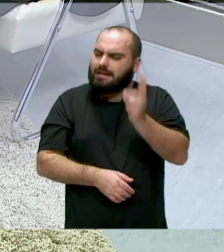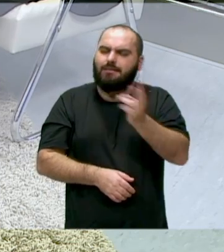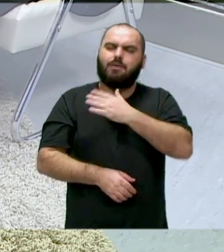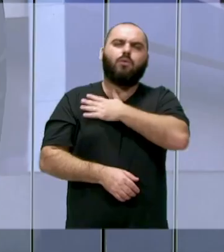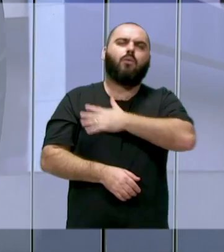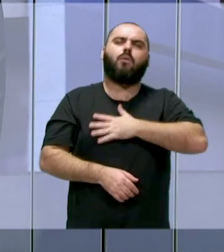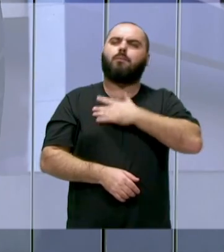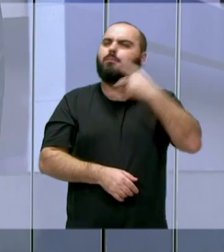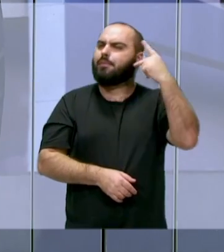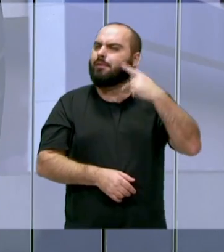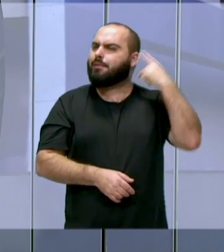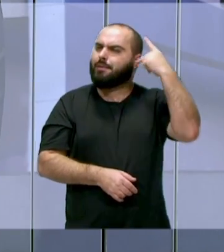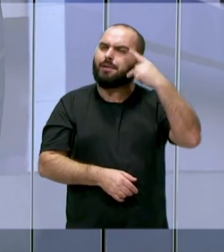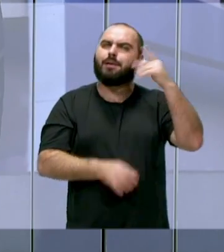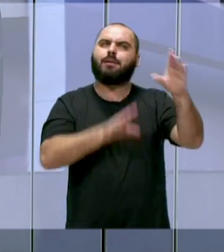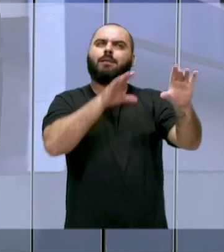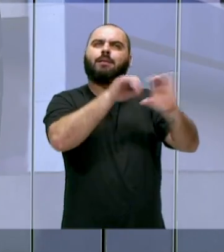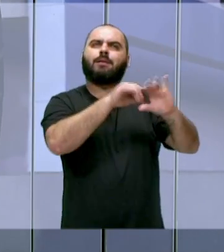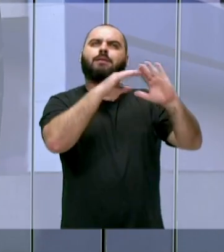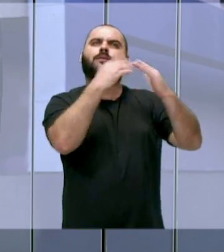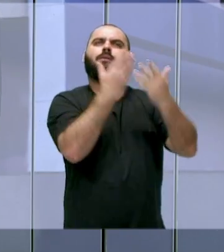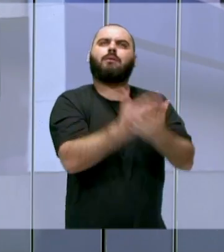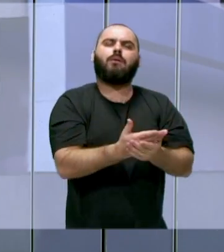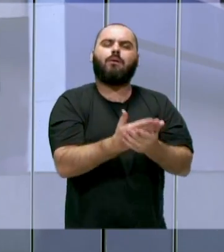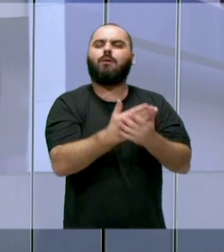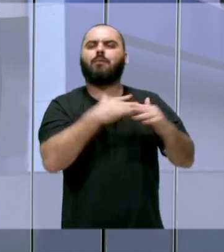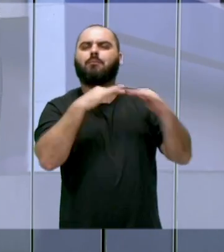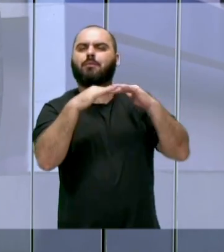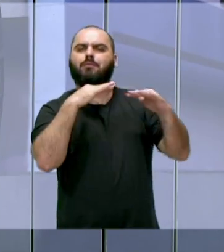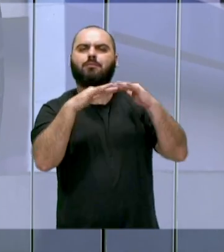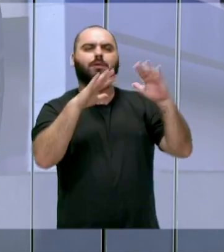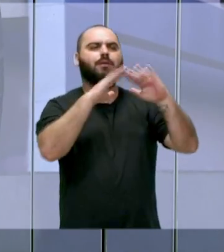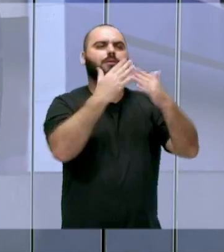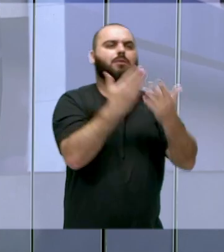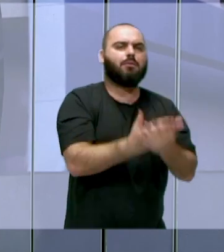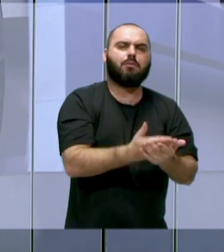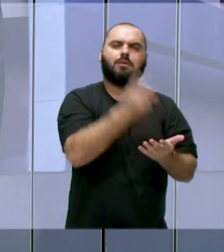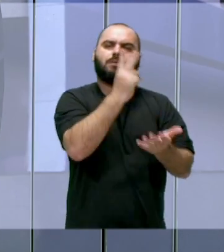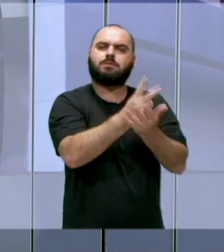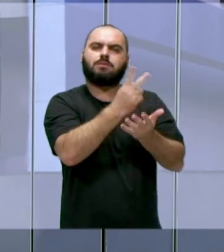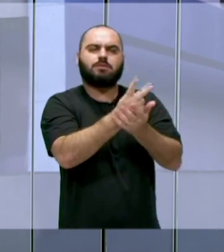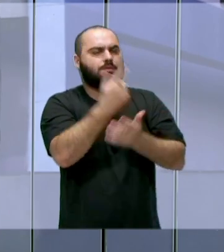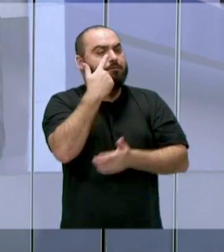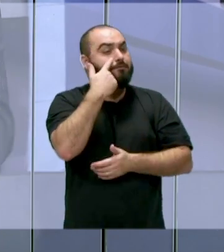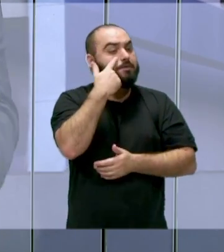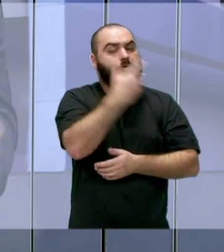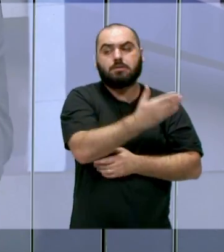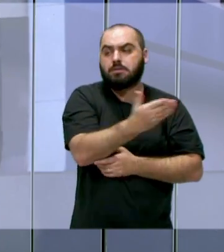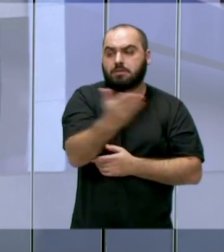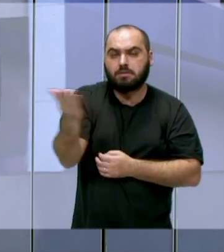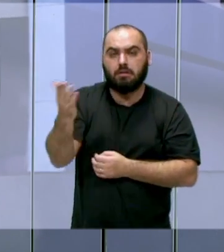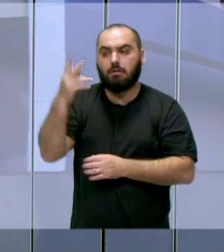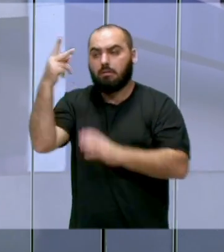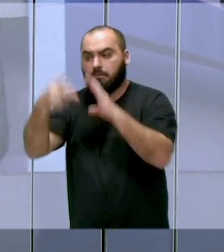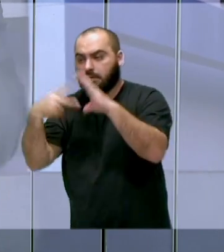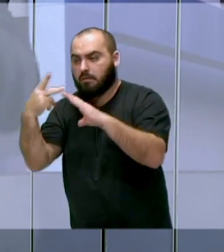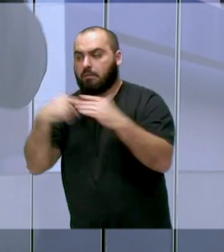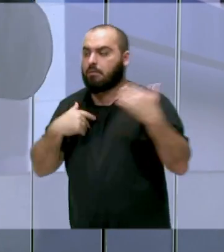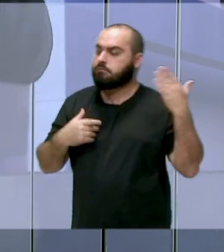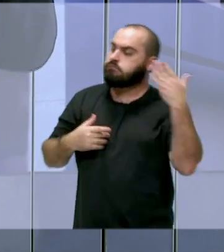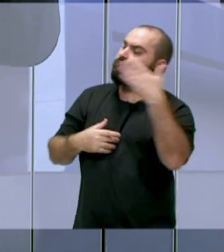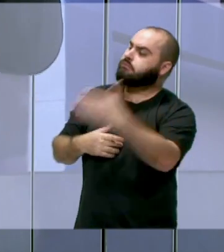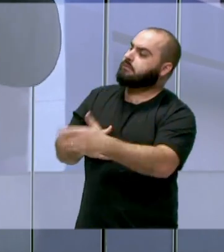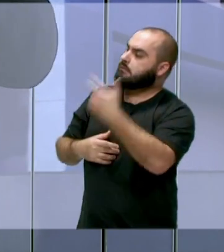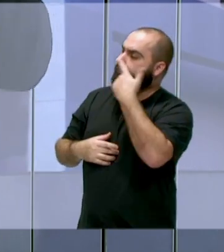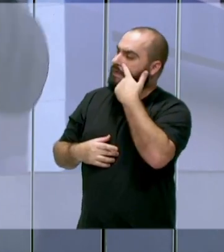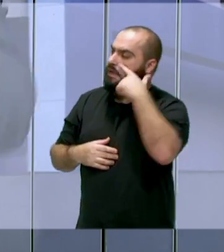desde a época de colégio, eu sempre participei de movimentos estudantis, sempre acompanhava na medida que dava a Câmara de Vereadores, o